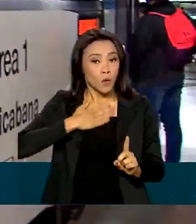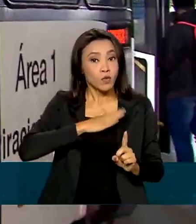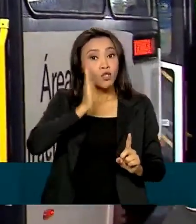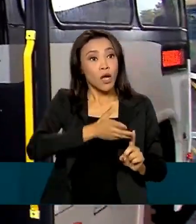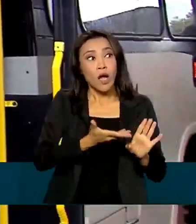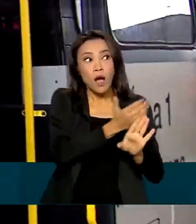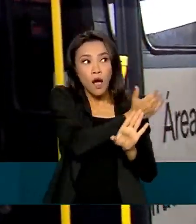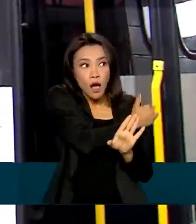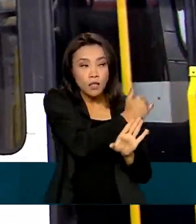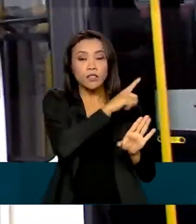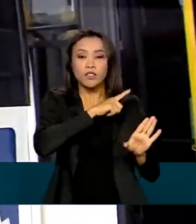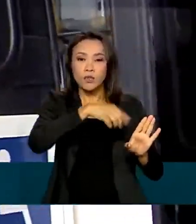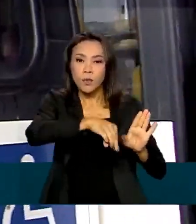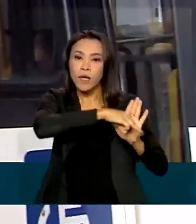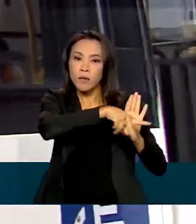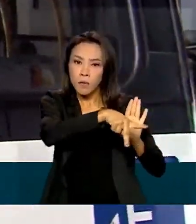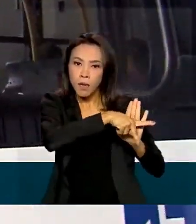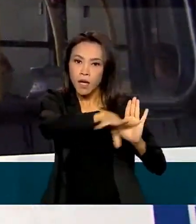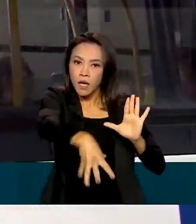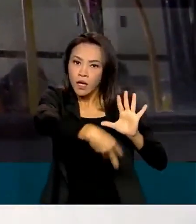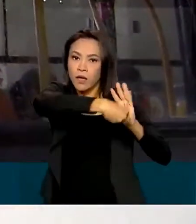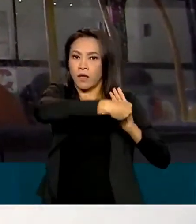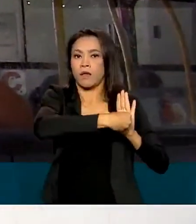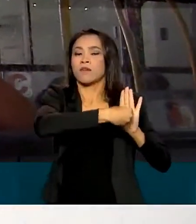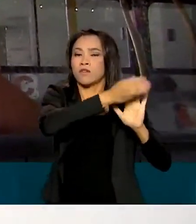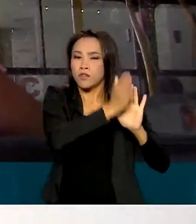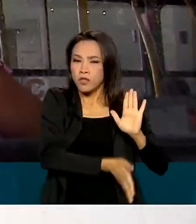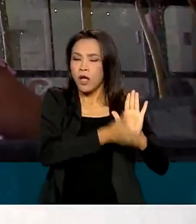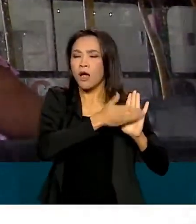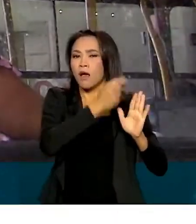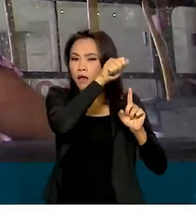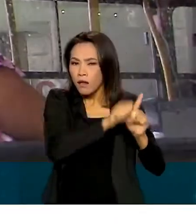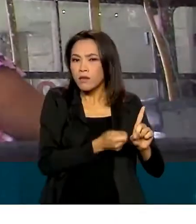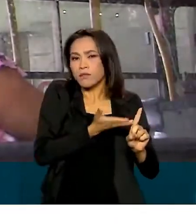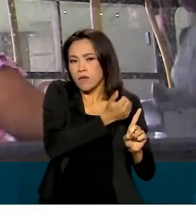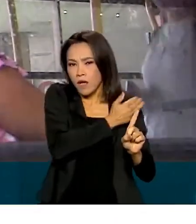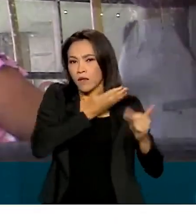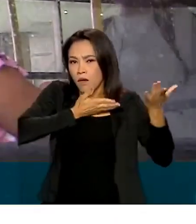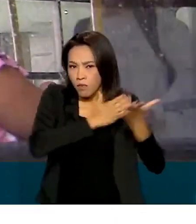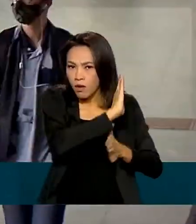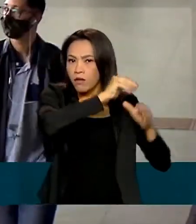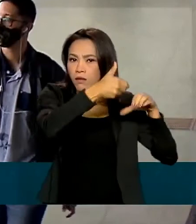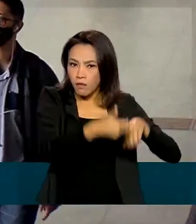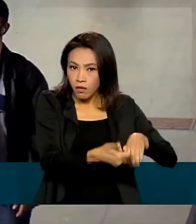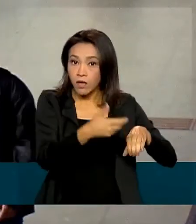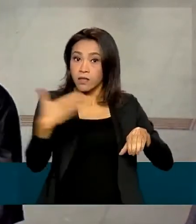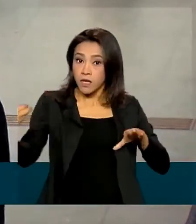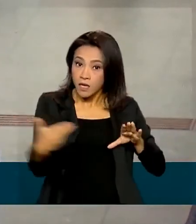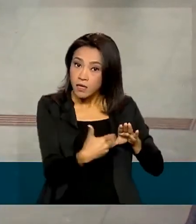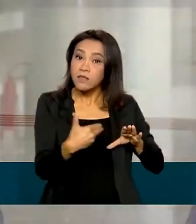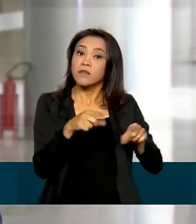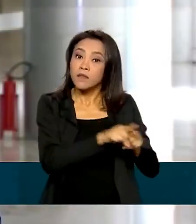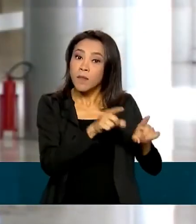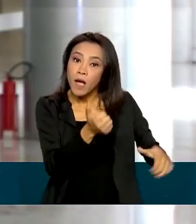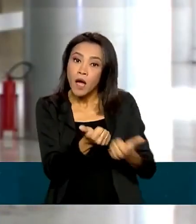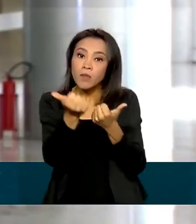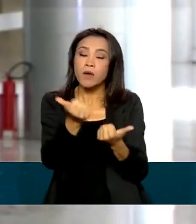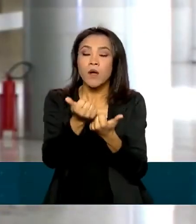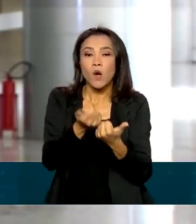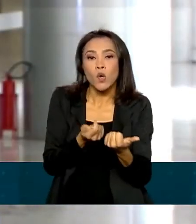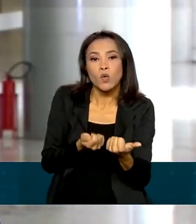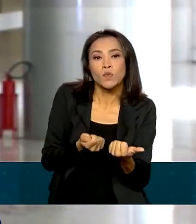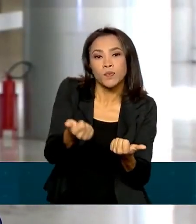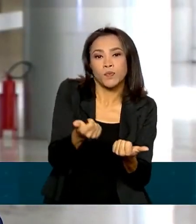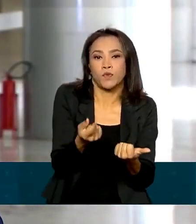constitucional aprovada pelo Congresso Nacional no mês passado, que, entre outras medidas, também expandiu o programa Auxílio Brasil.